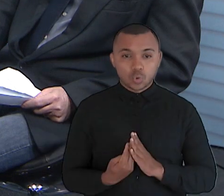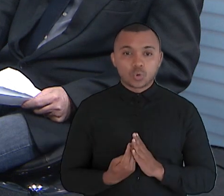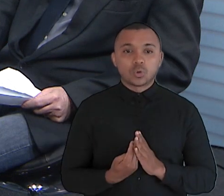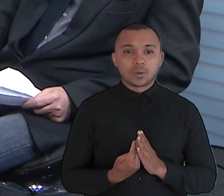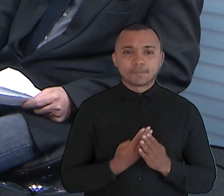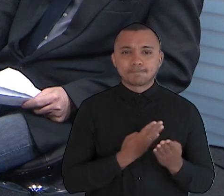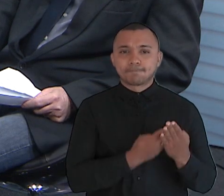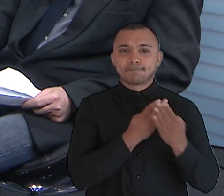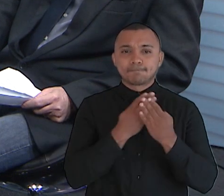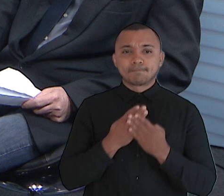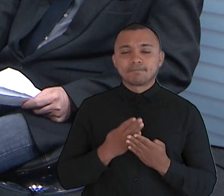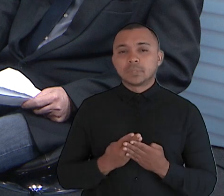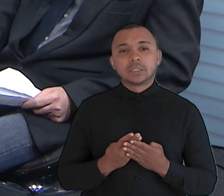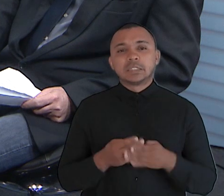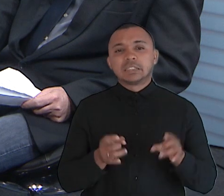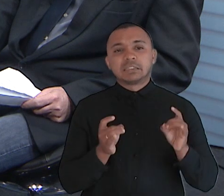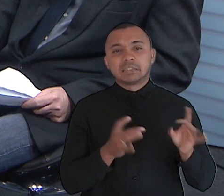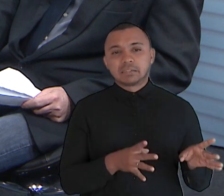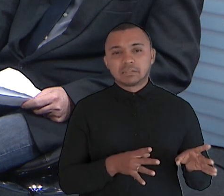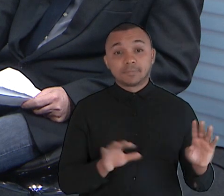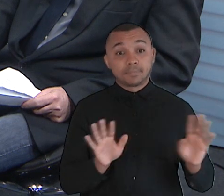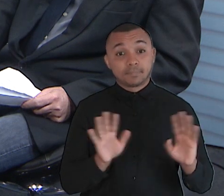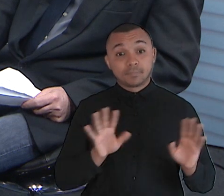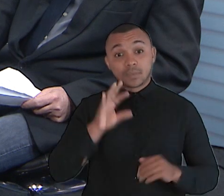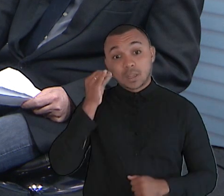não abandonar os estudos,